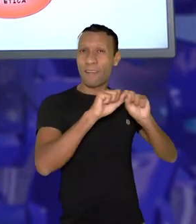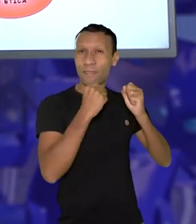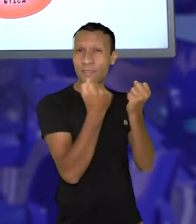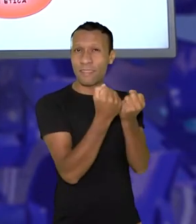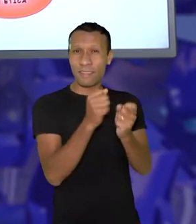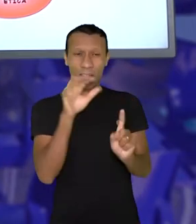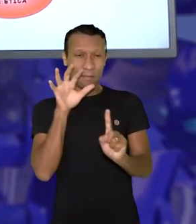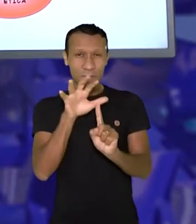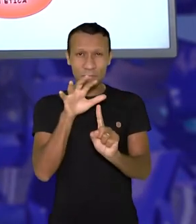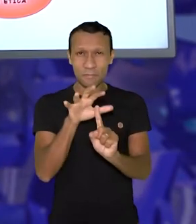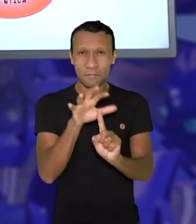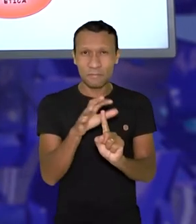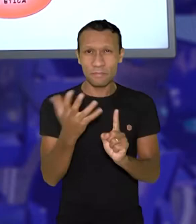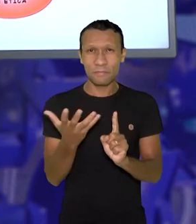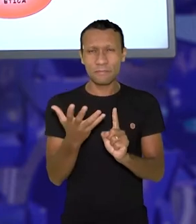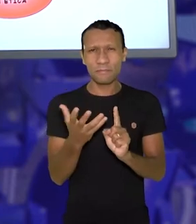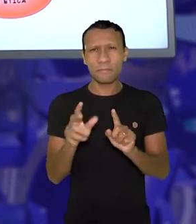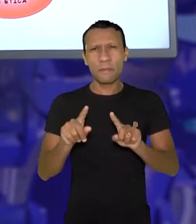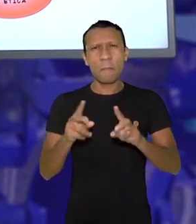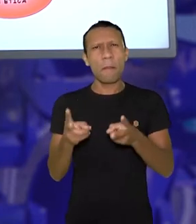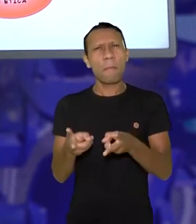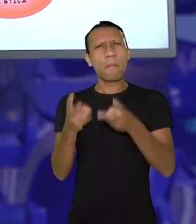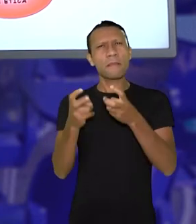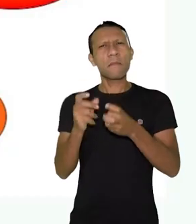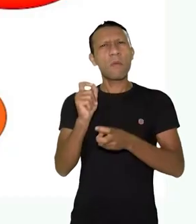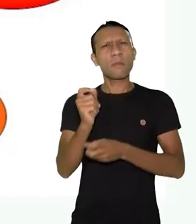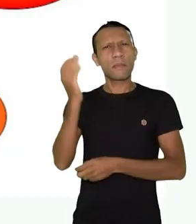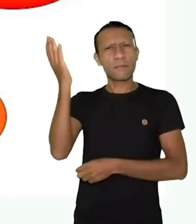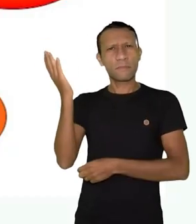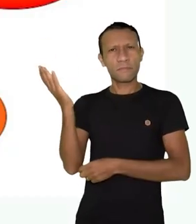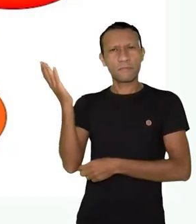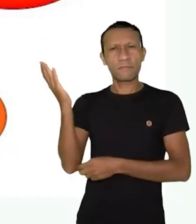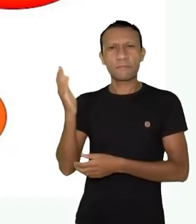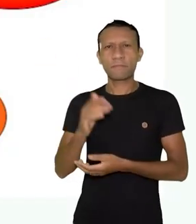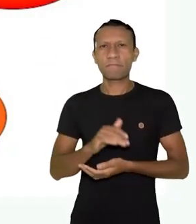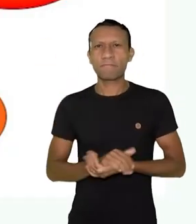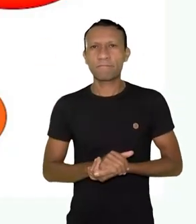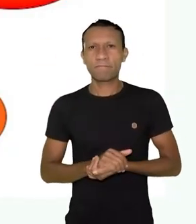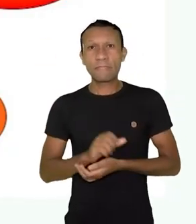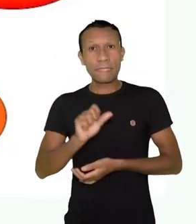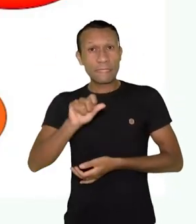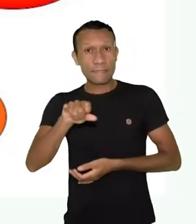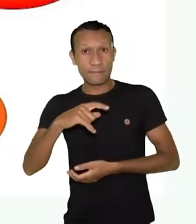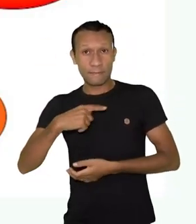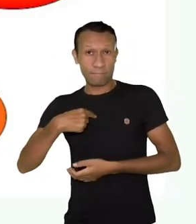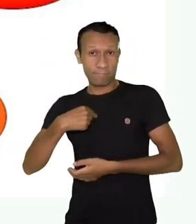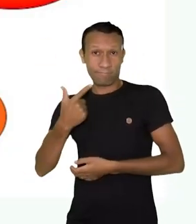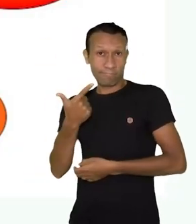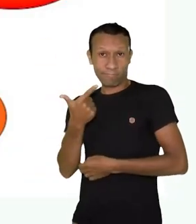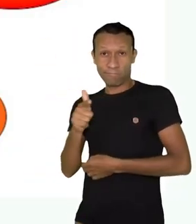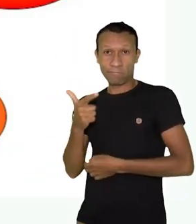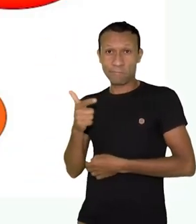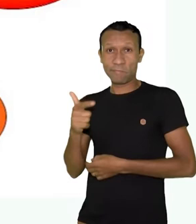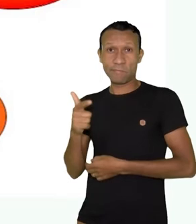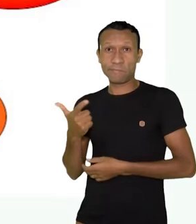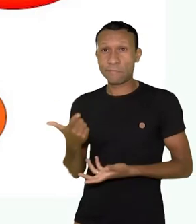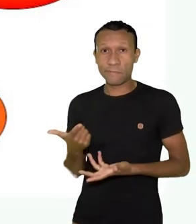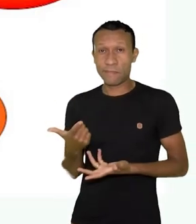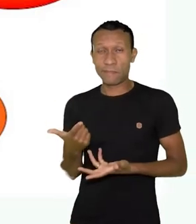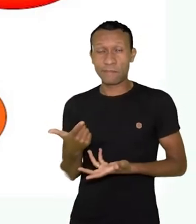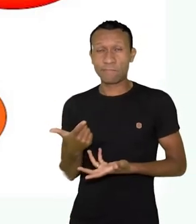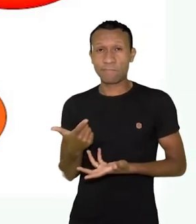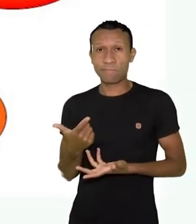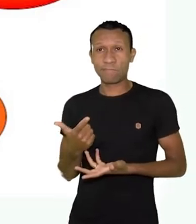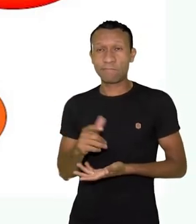Então, consequentemente, o é nós vamos perceber? Olha o que é acontece, né? Se eu não tenho, né? Porque nós vivemos numa era dos